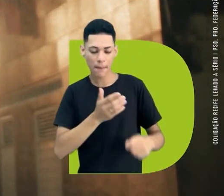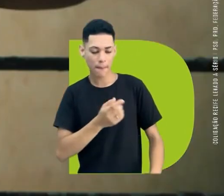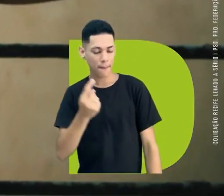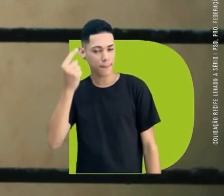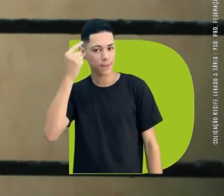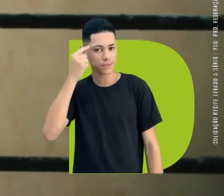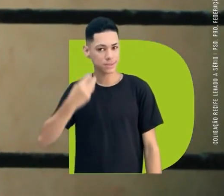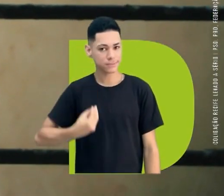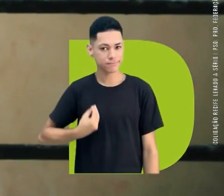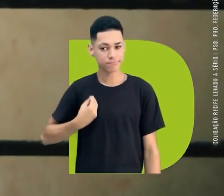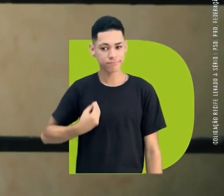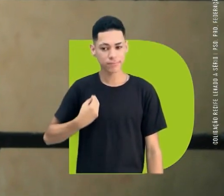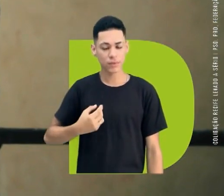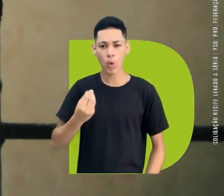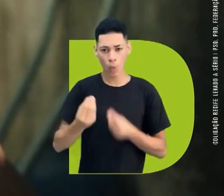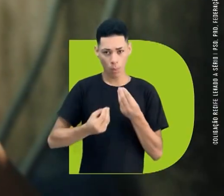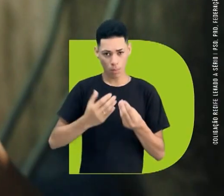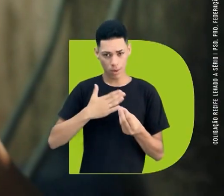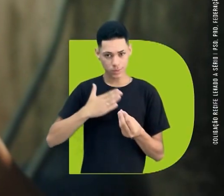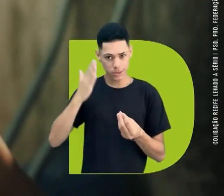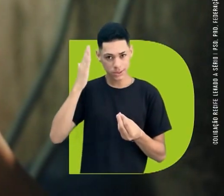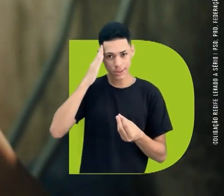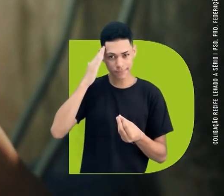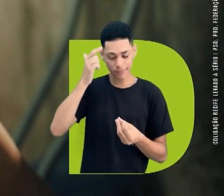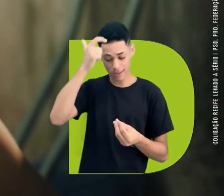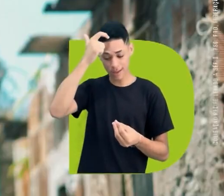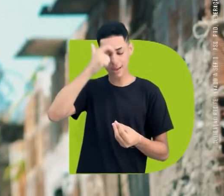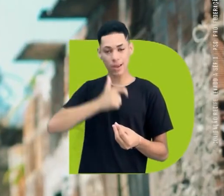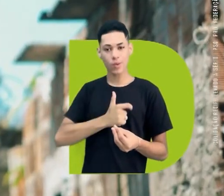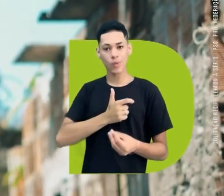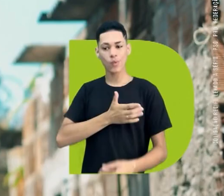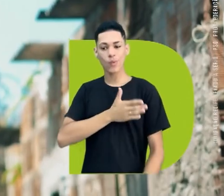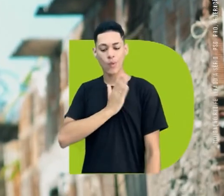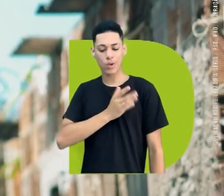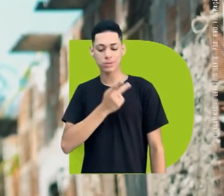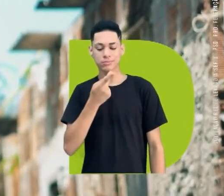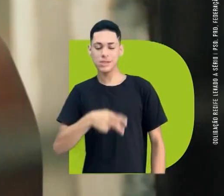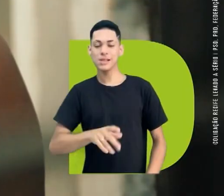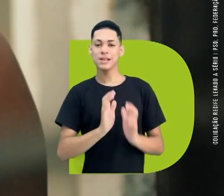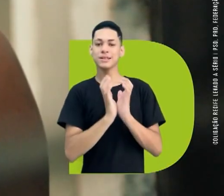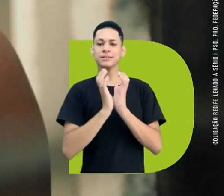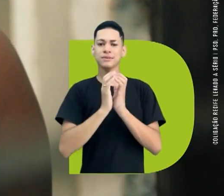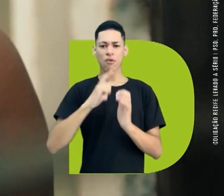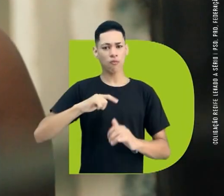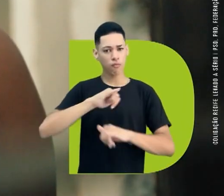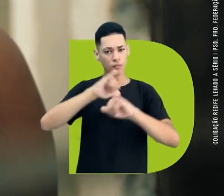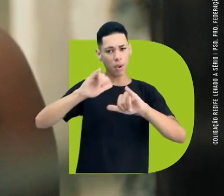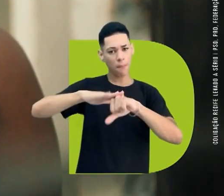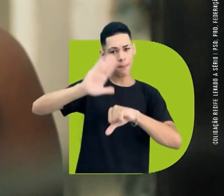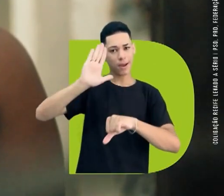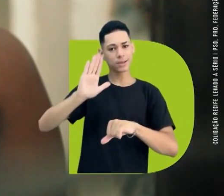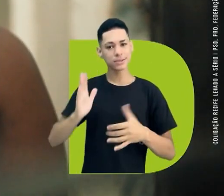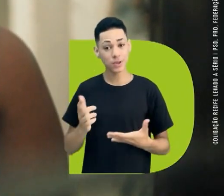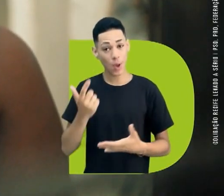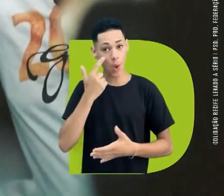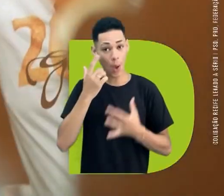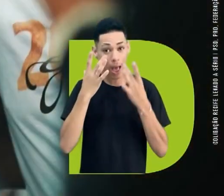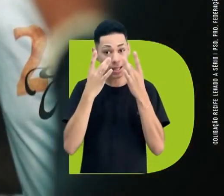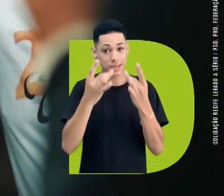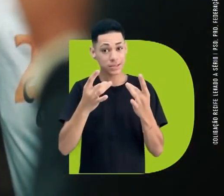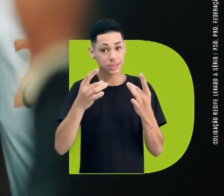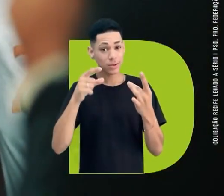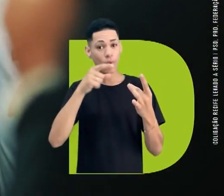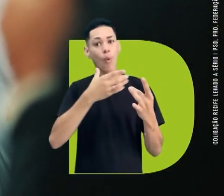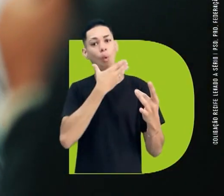é pensar na vida. Como é que eu sei? Eu sou o coração do Recife. E digo mais,